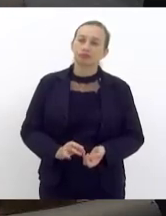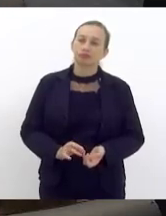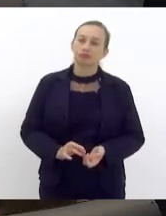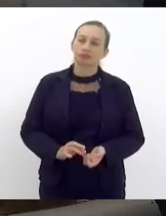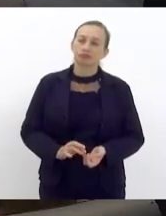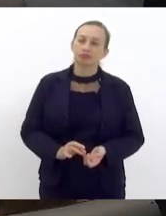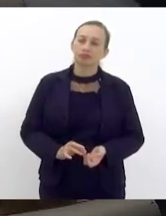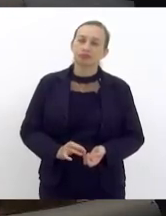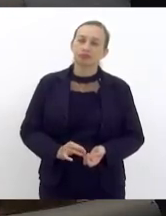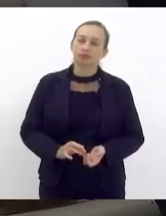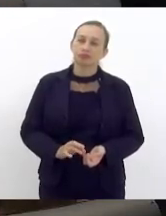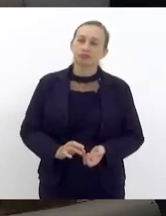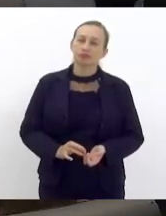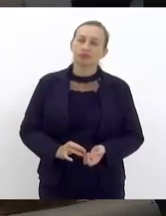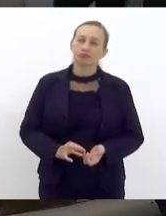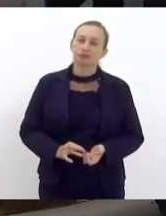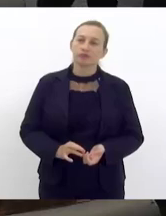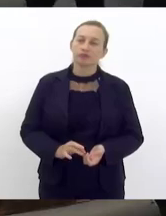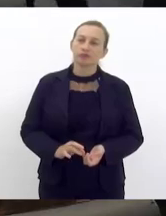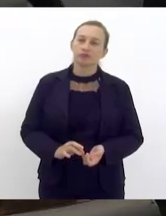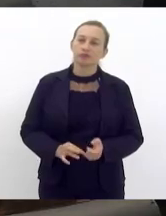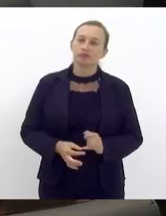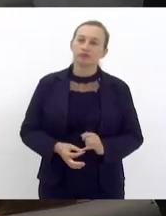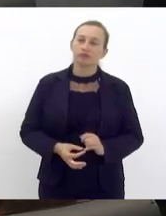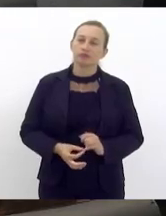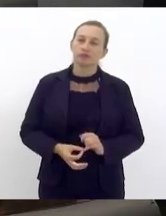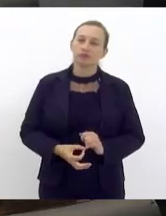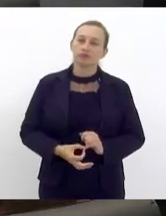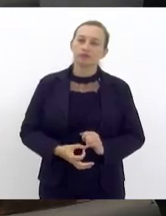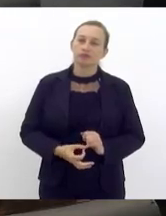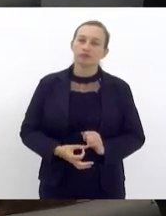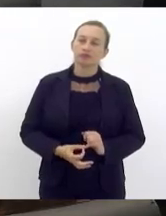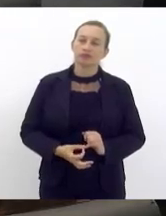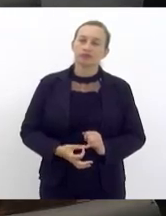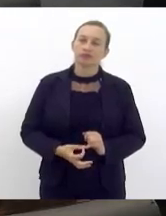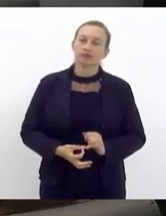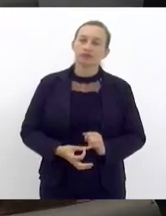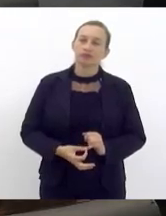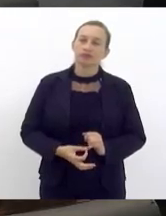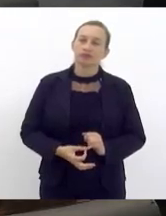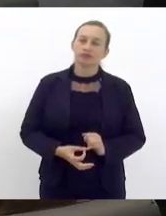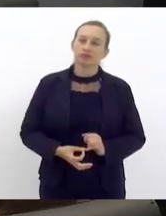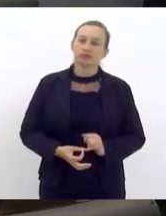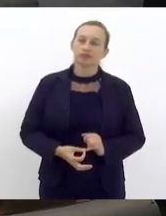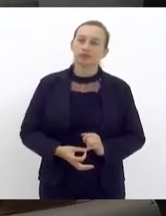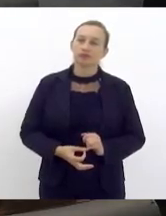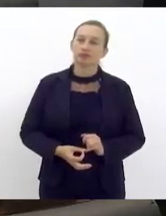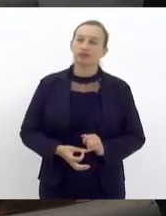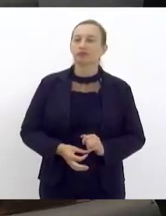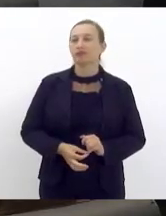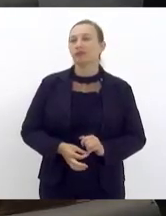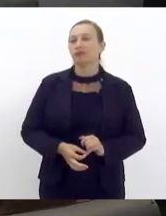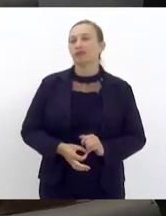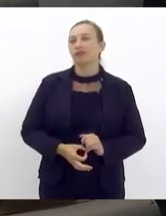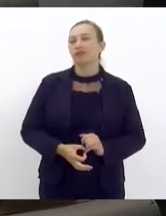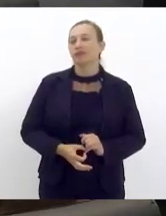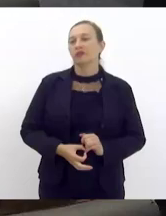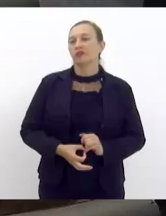não ainda não ainda não ainda estão decidindo